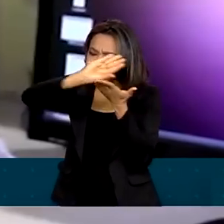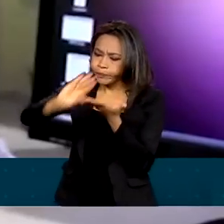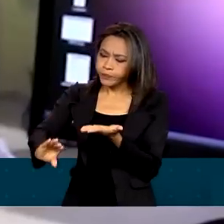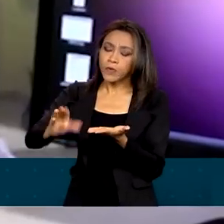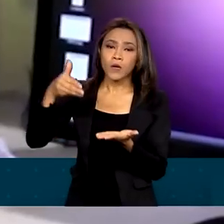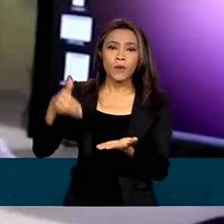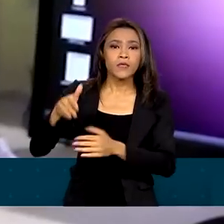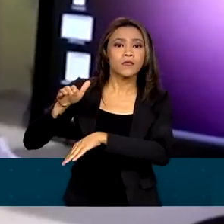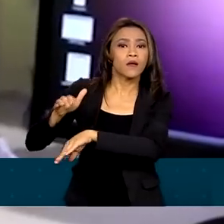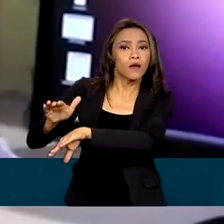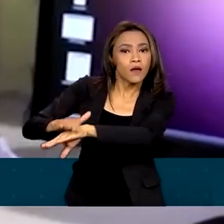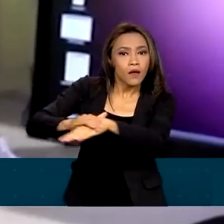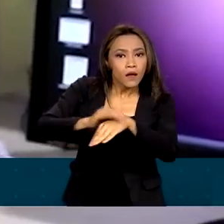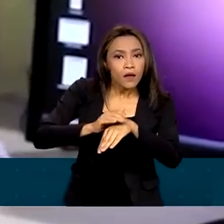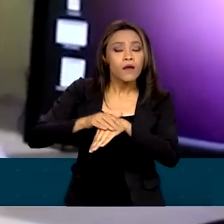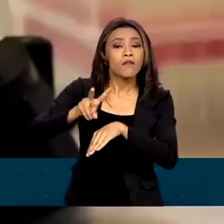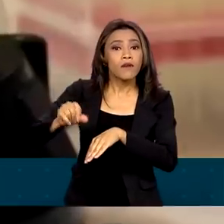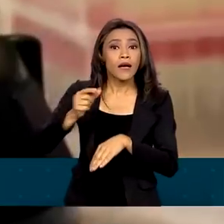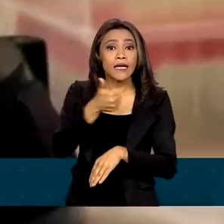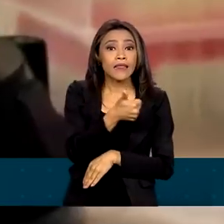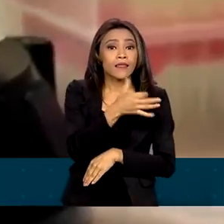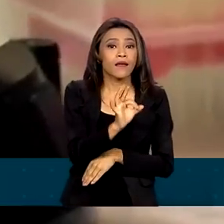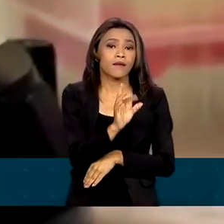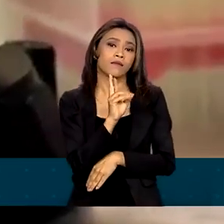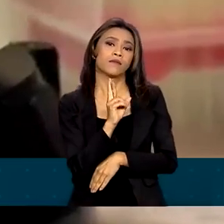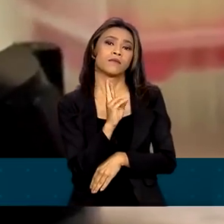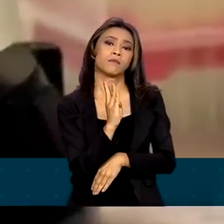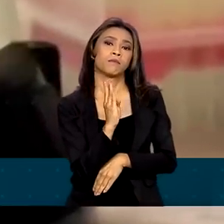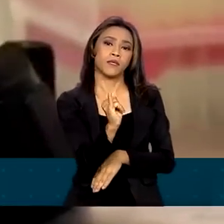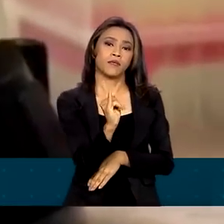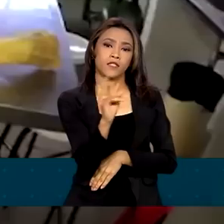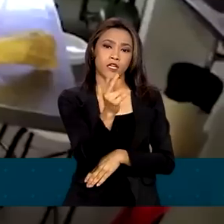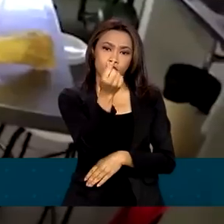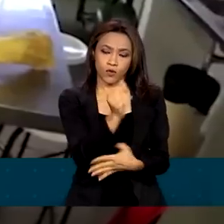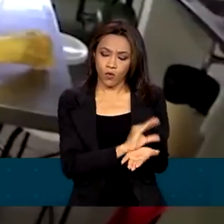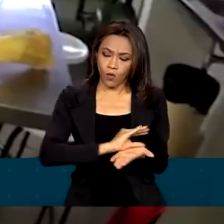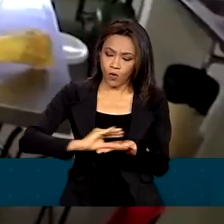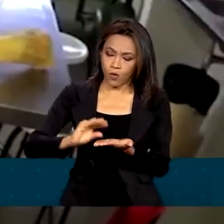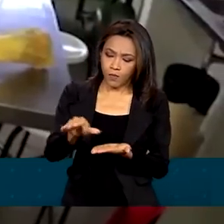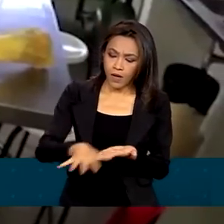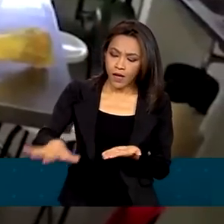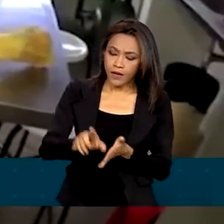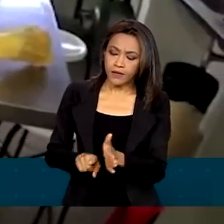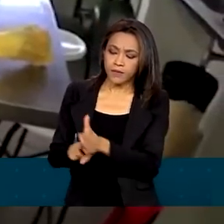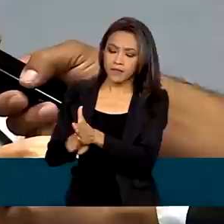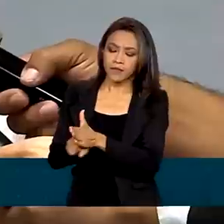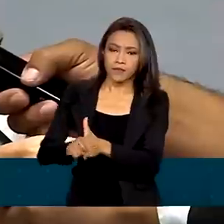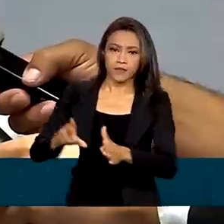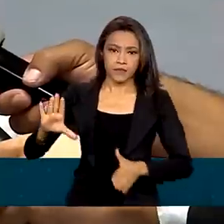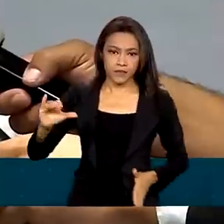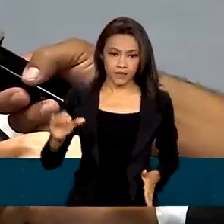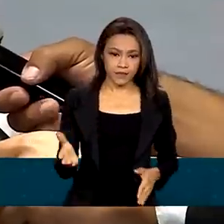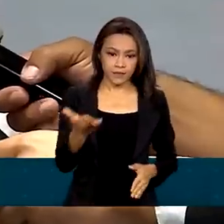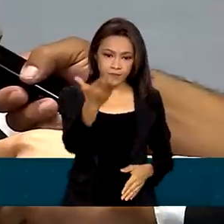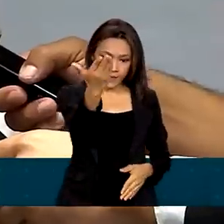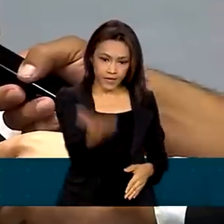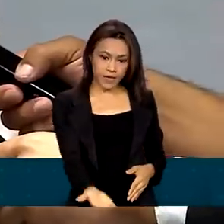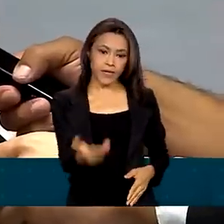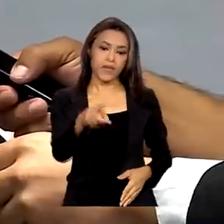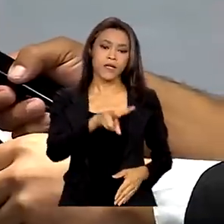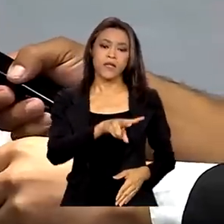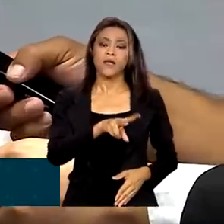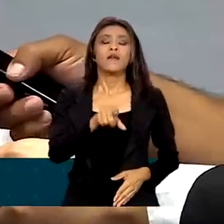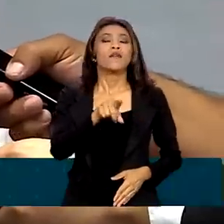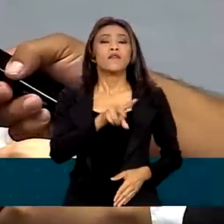espera liberar cerca de 10 bilhões de reais para investimentos em ciência. Não se reeditará